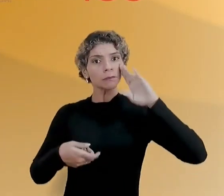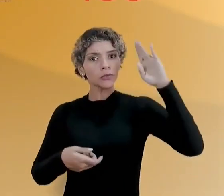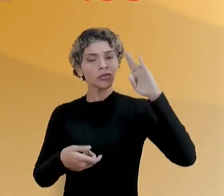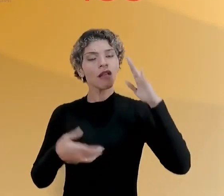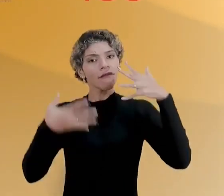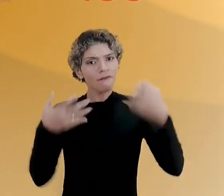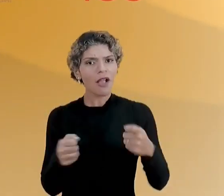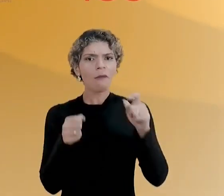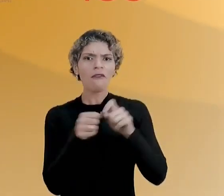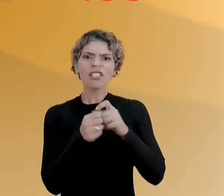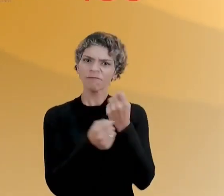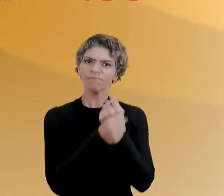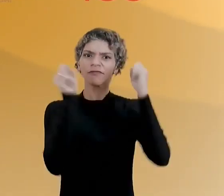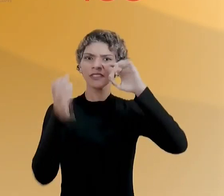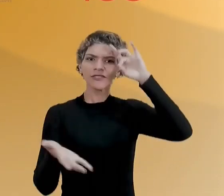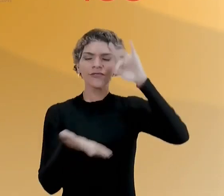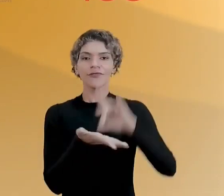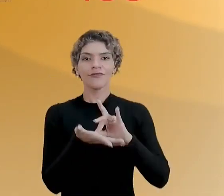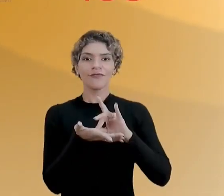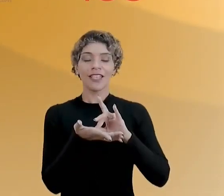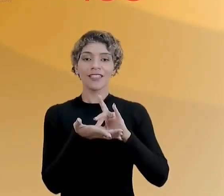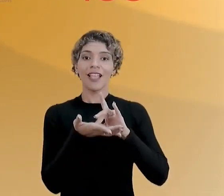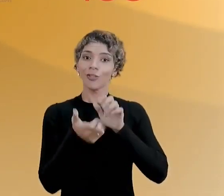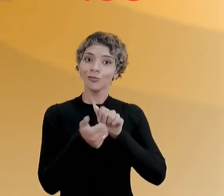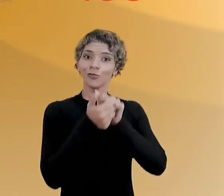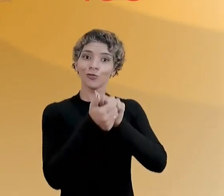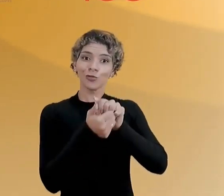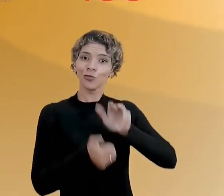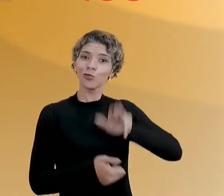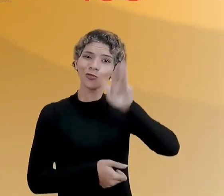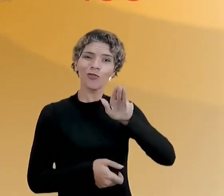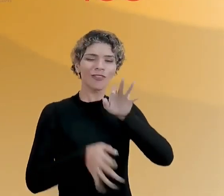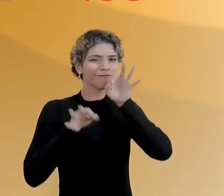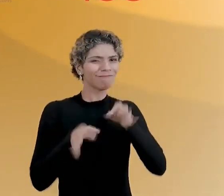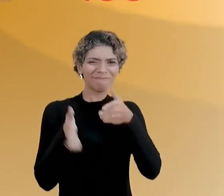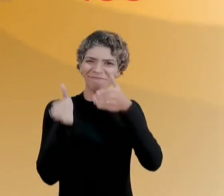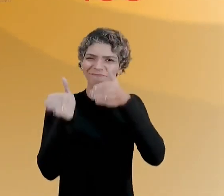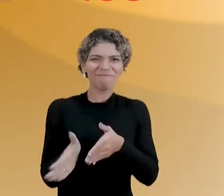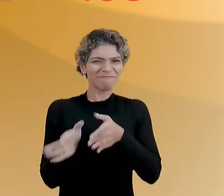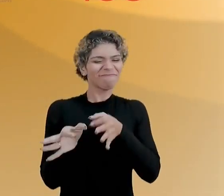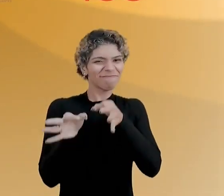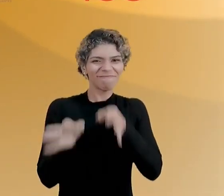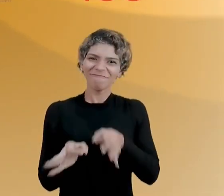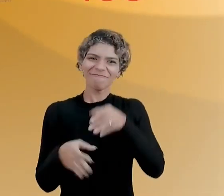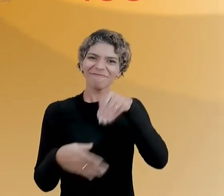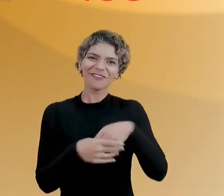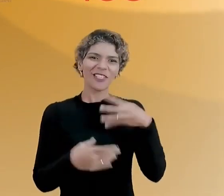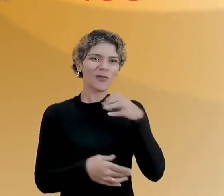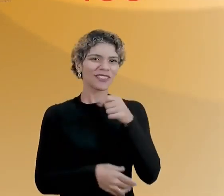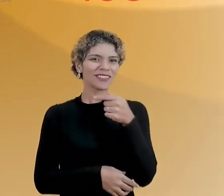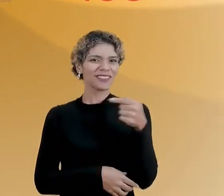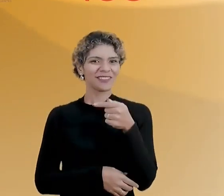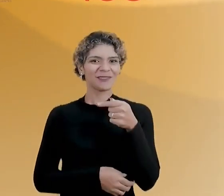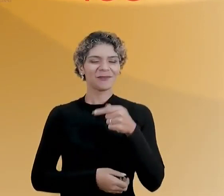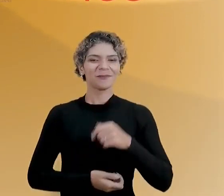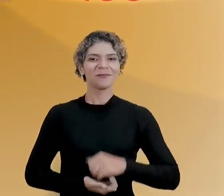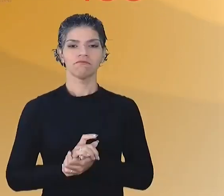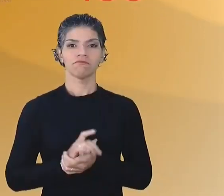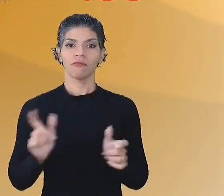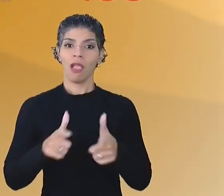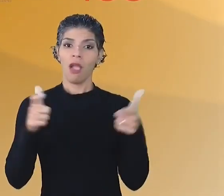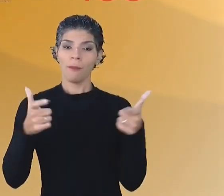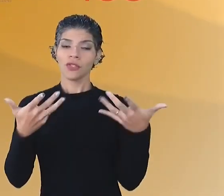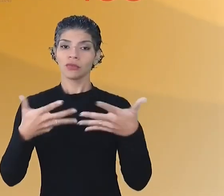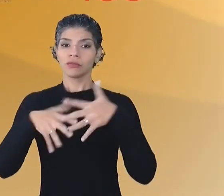tem que ser prioridade. Vamos fazer a abolição de verdade. Edson Santos, 4077. Colula presidente, firme na luta.